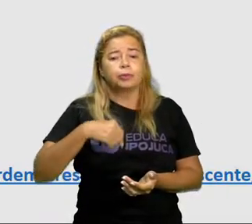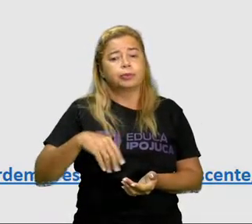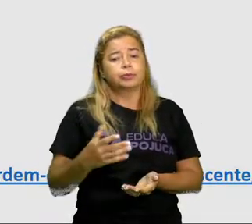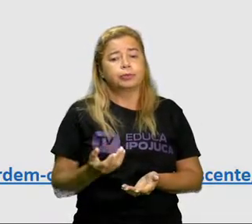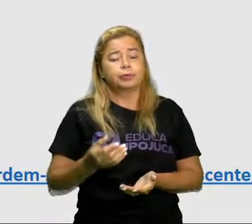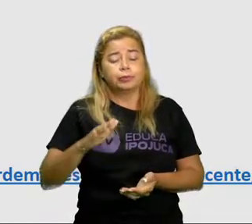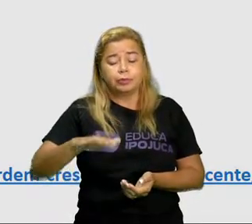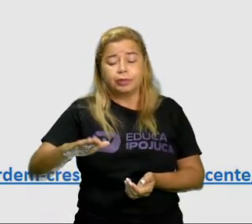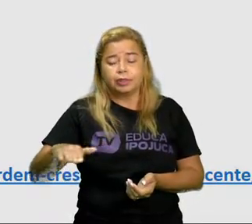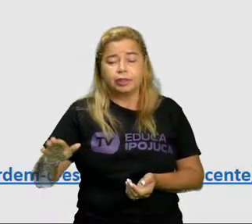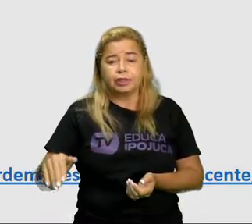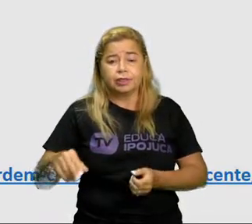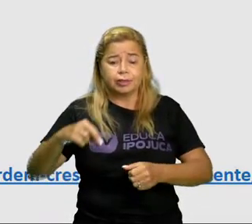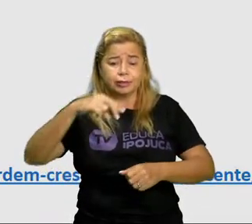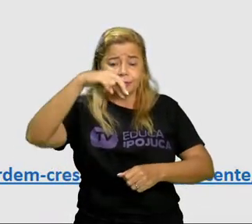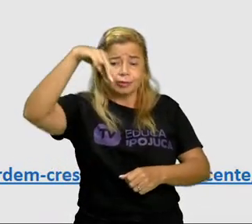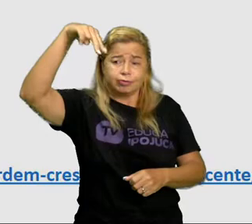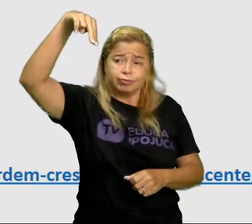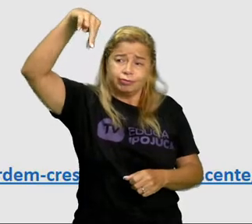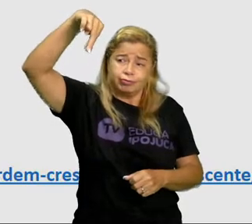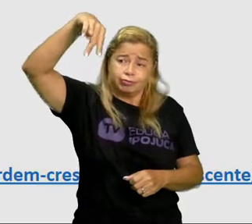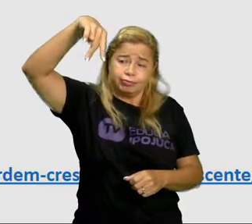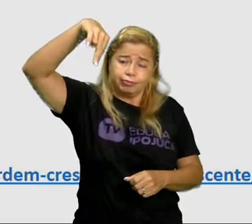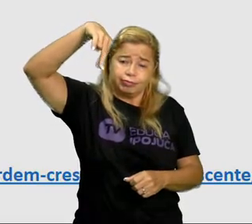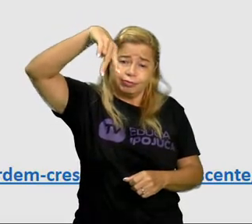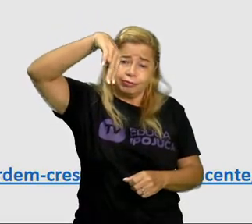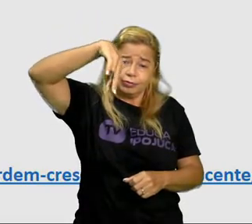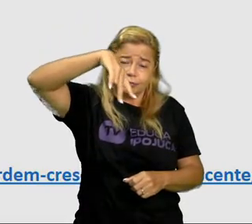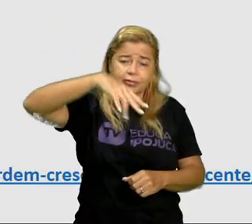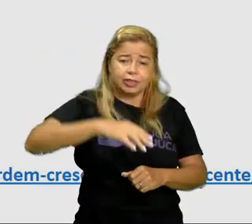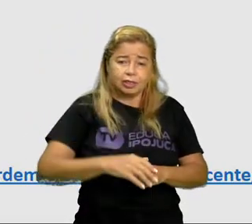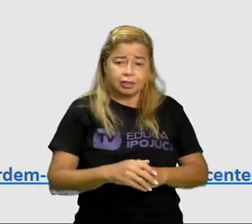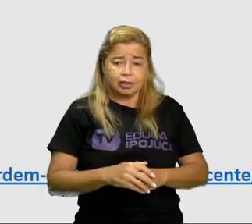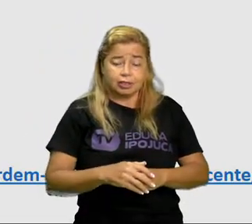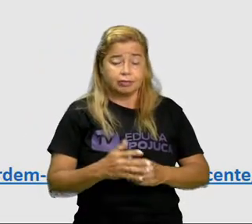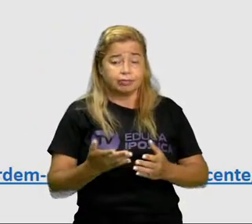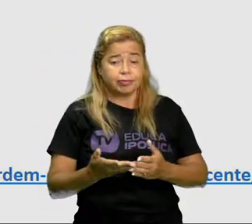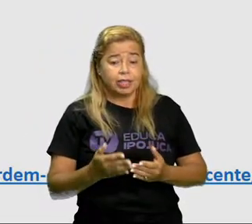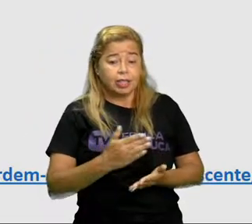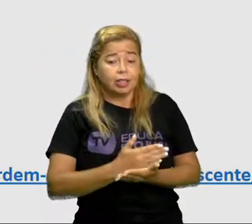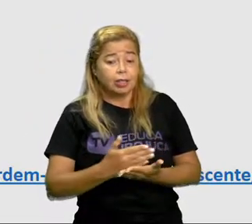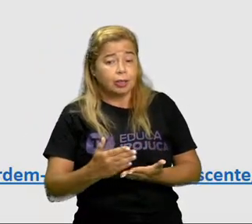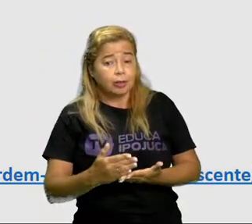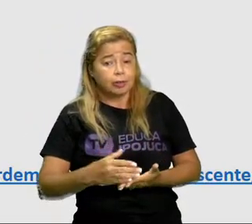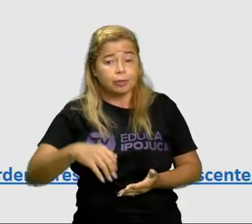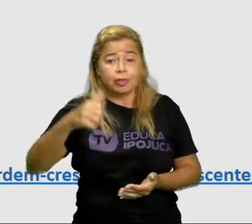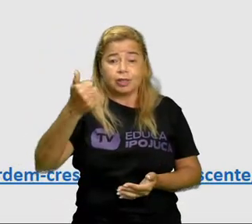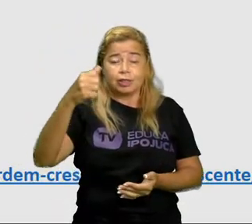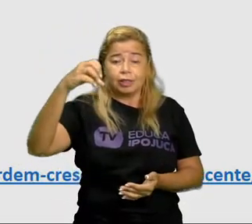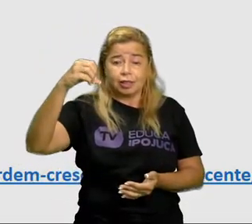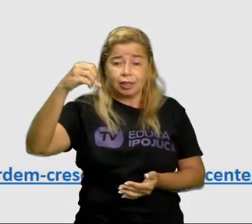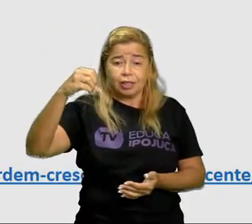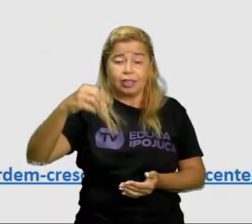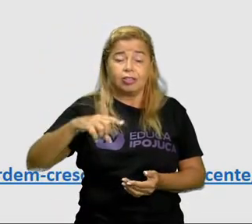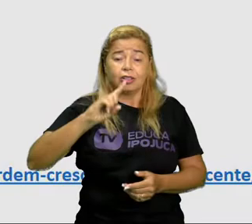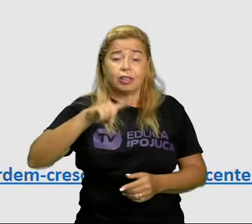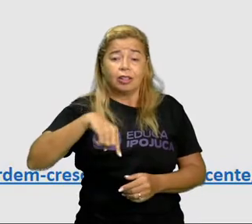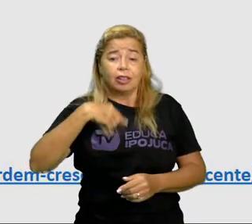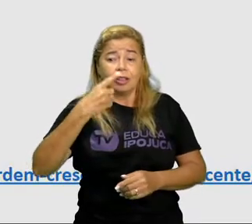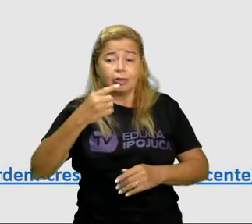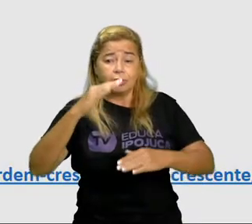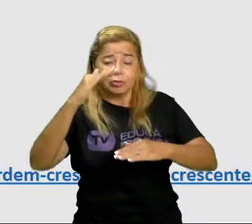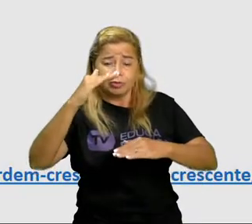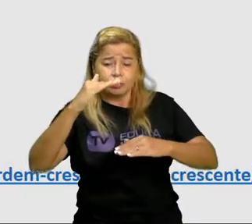E foi descendo do 10 para o 9, do 9 para o 8, do 8 para o